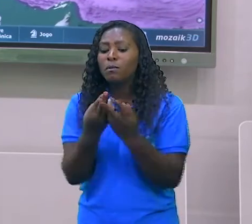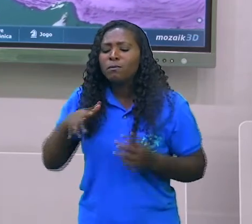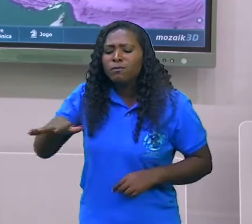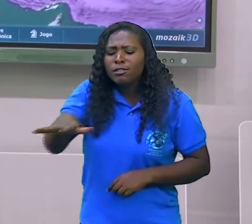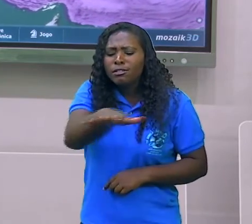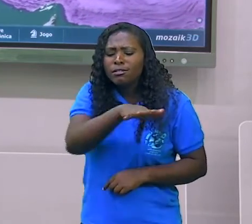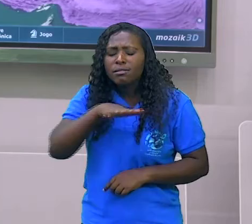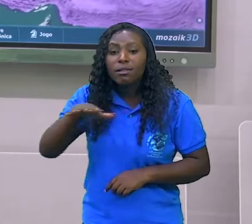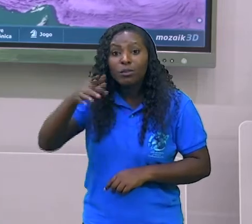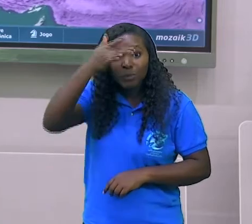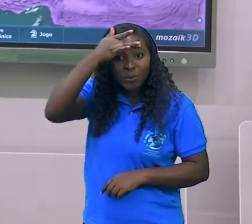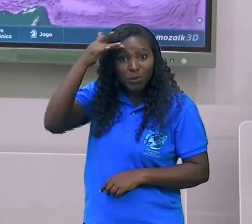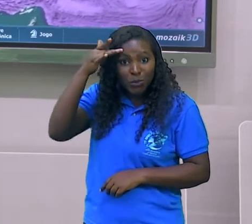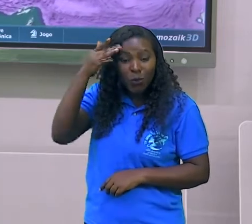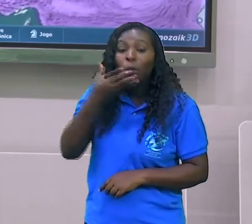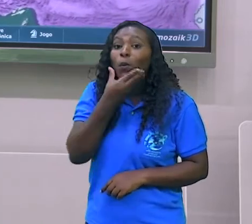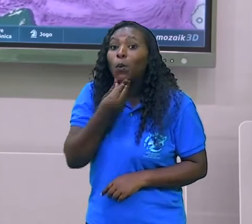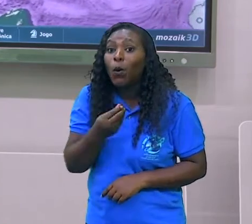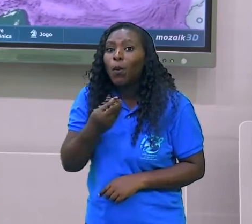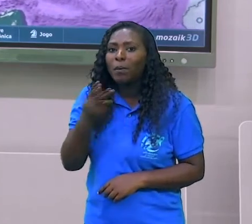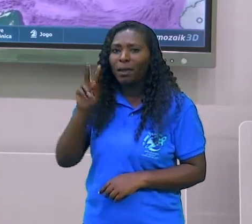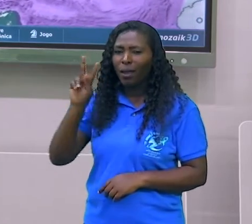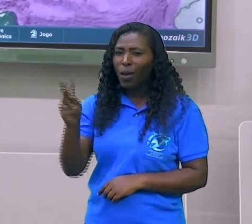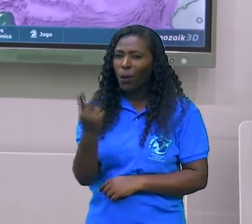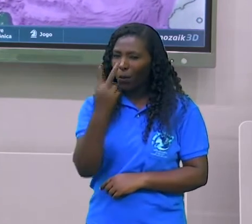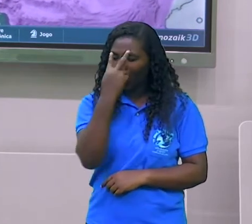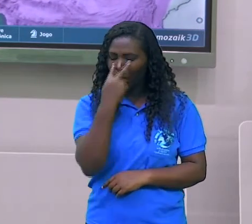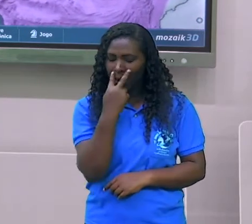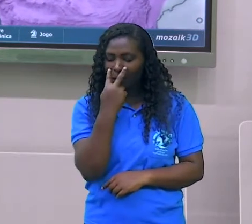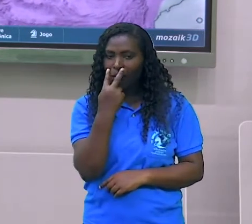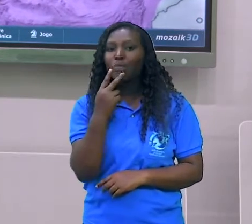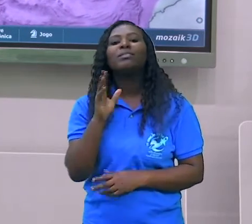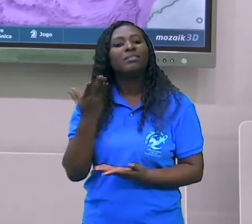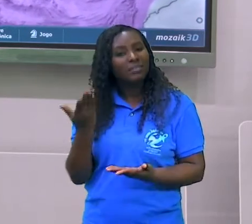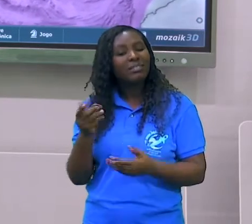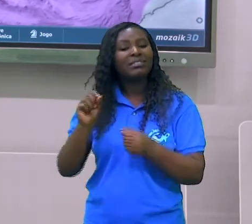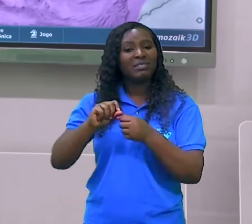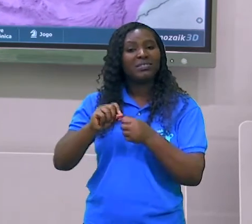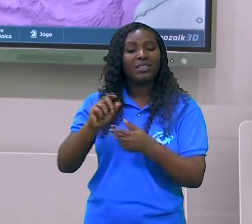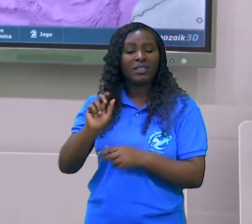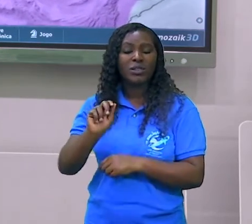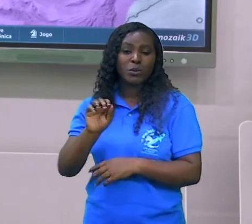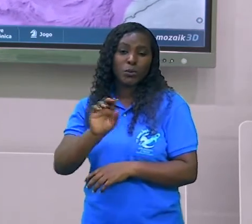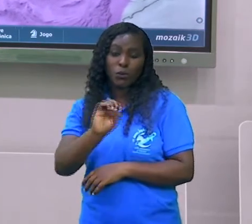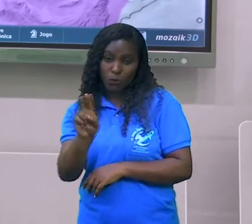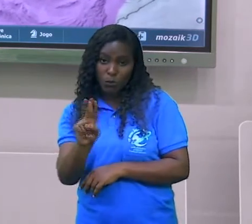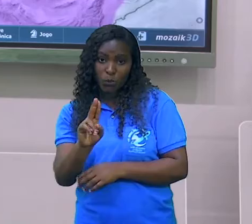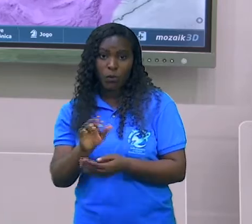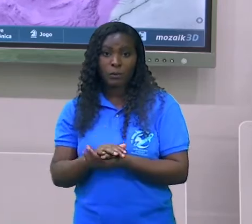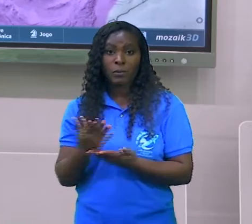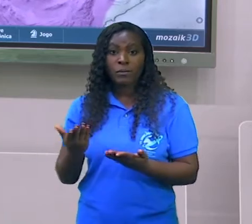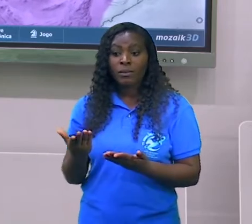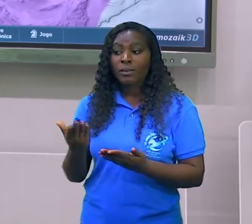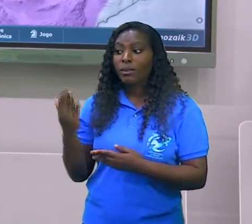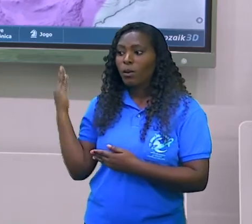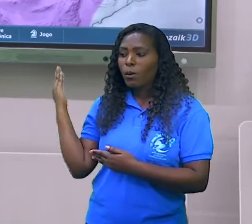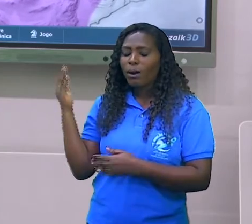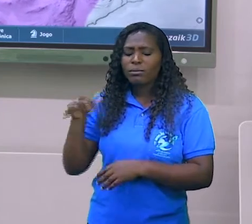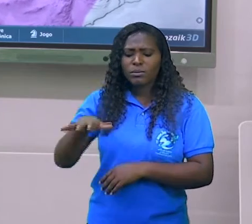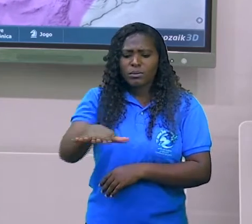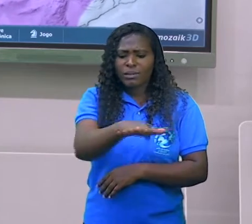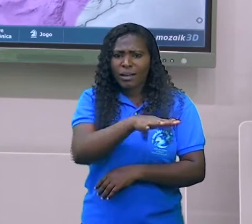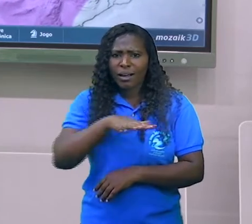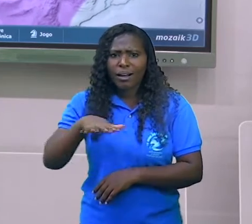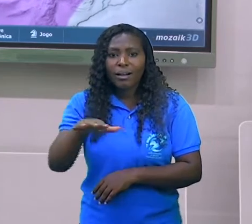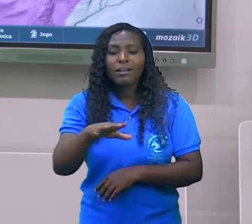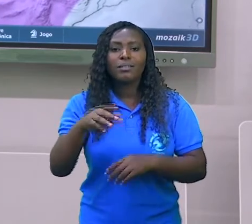e também os ginásios por onde passaram a cultura grega, se expandiu. O centro desta